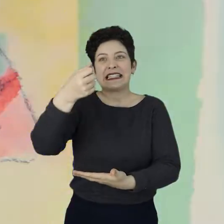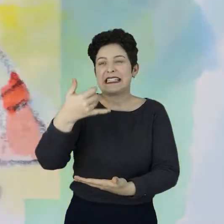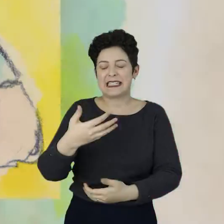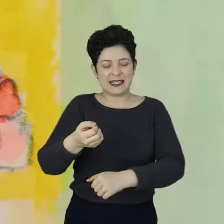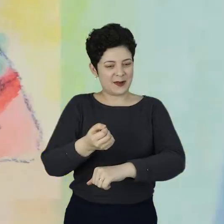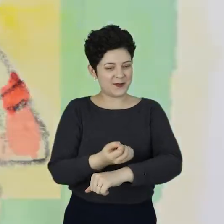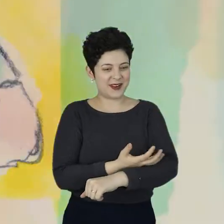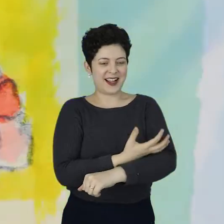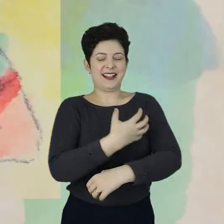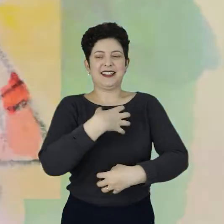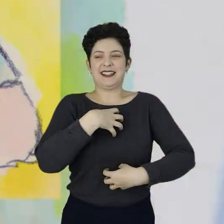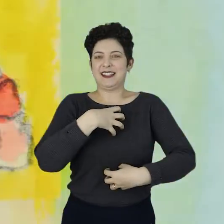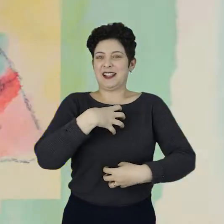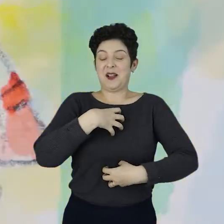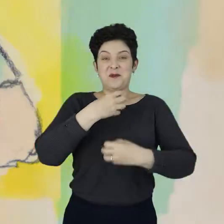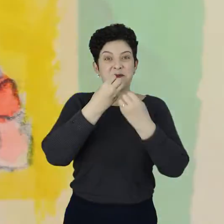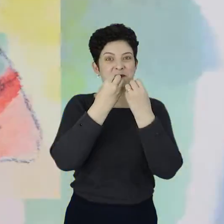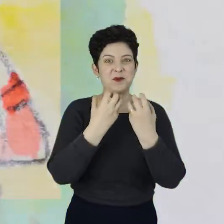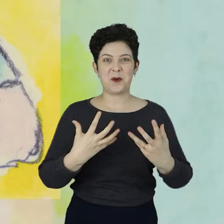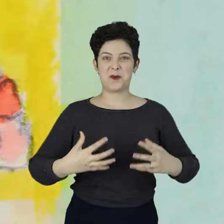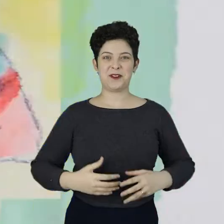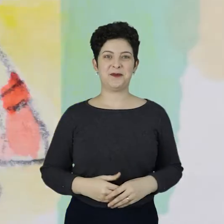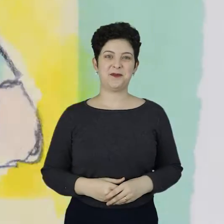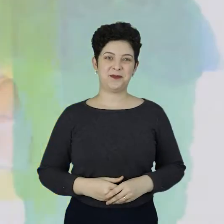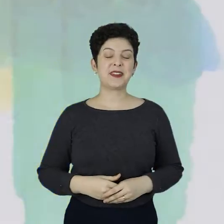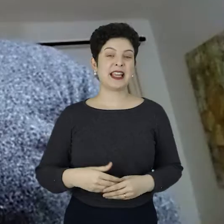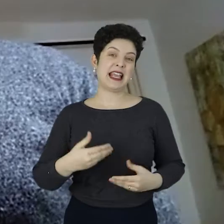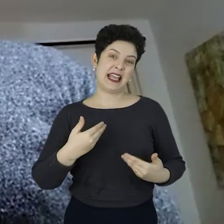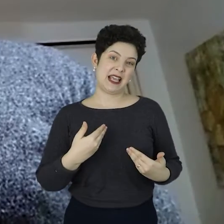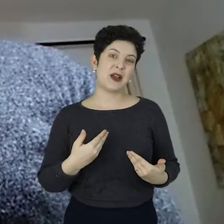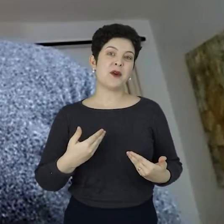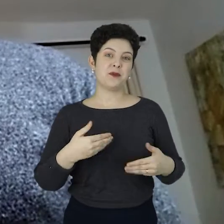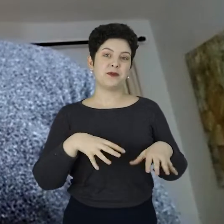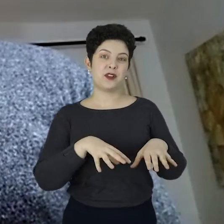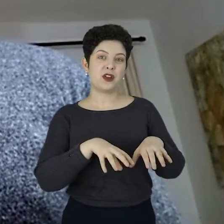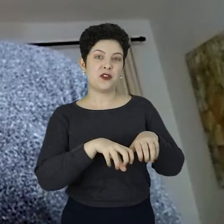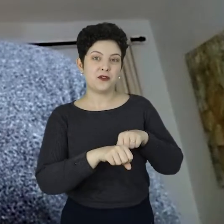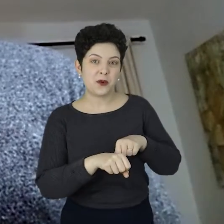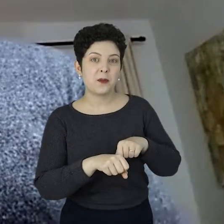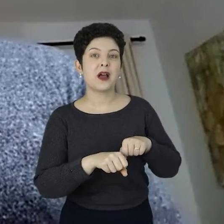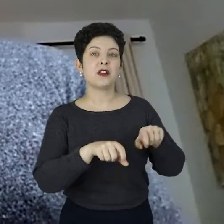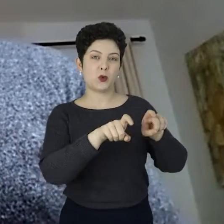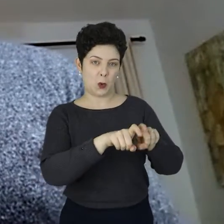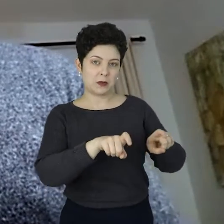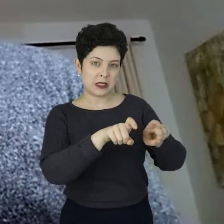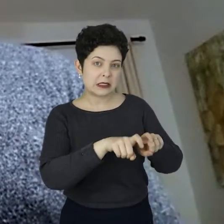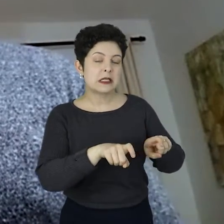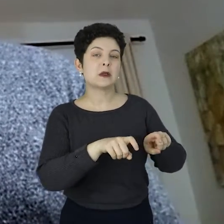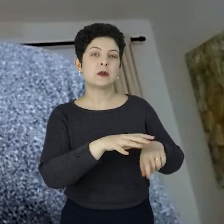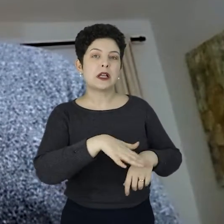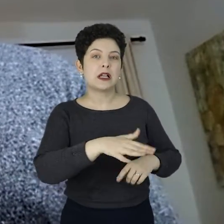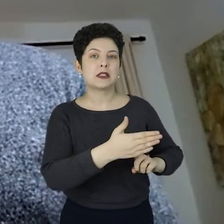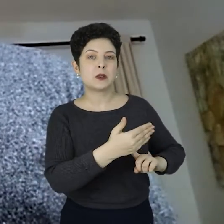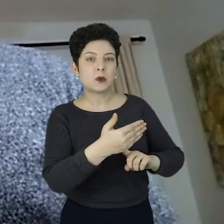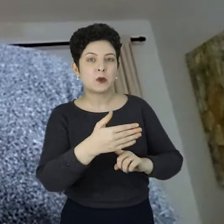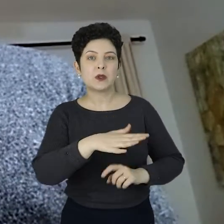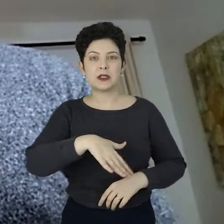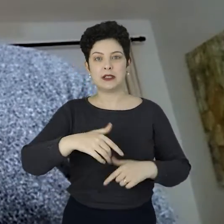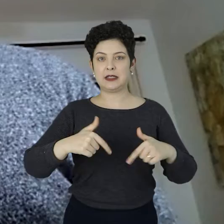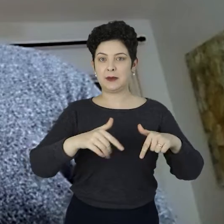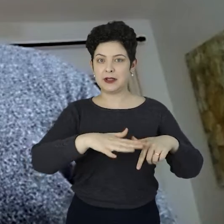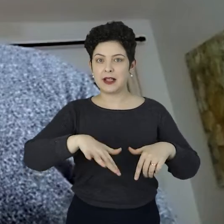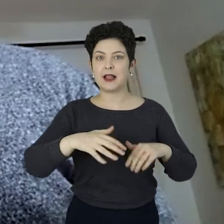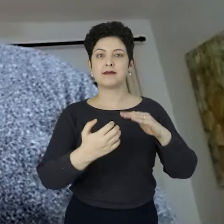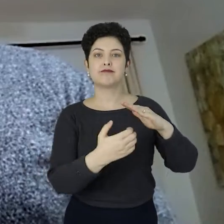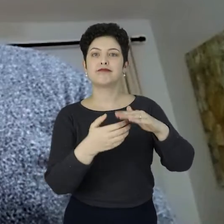não tem explicação, mas é uma sensação muito boa. E eu, formado em informática, trabalho vendendo